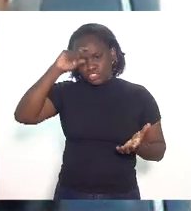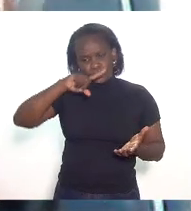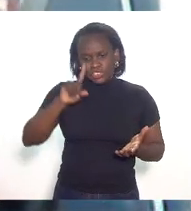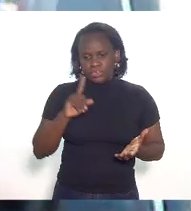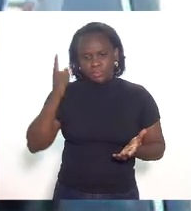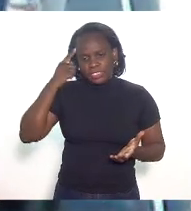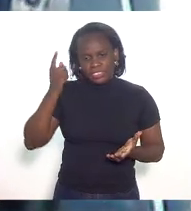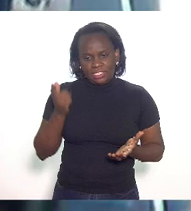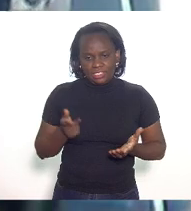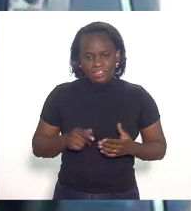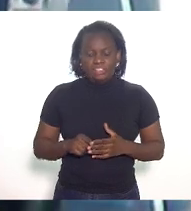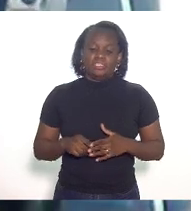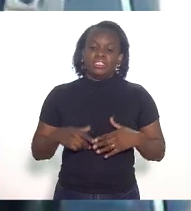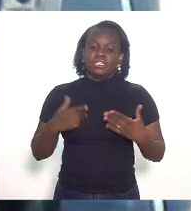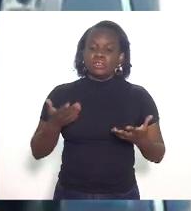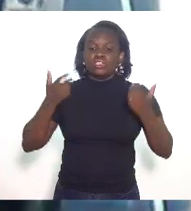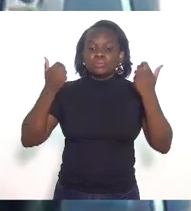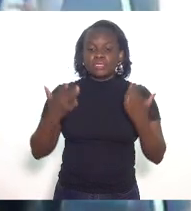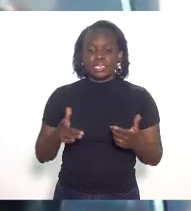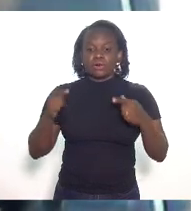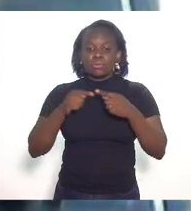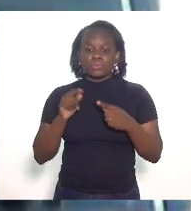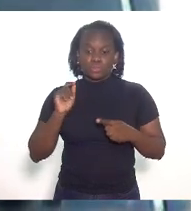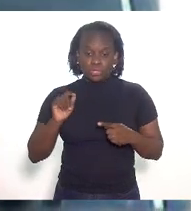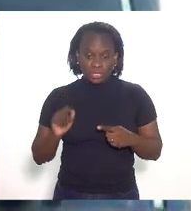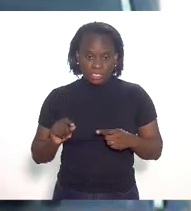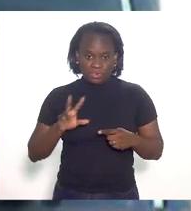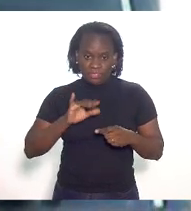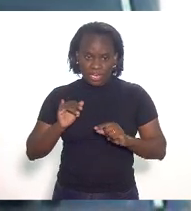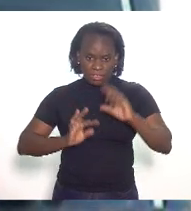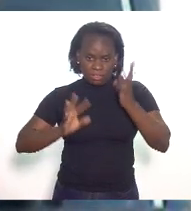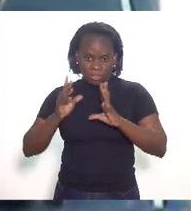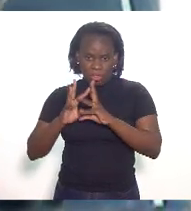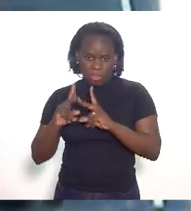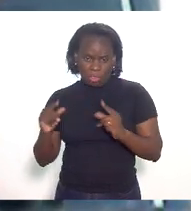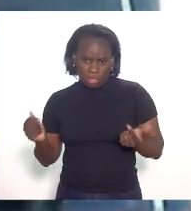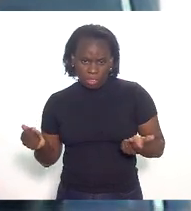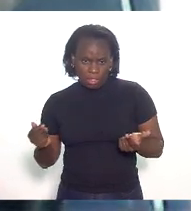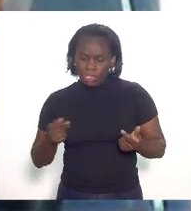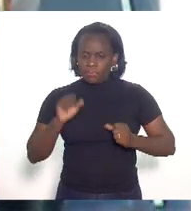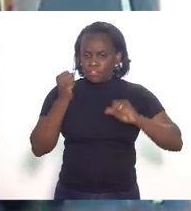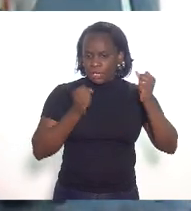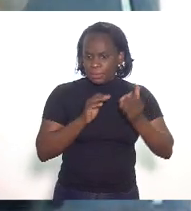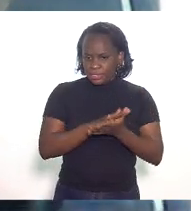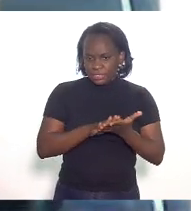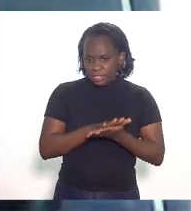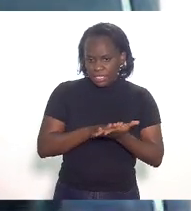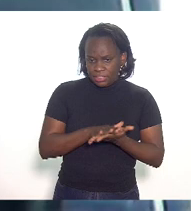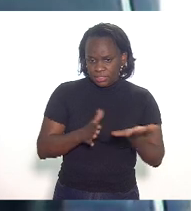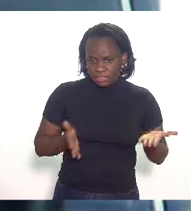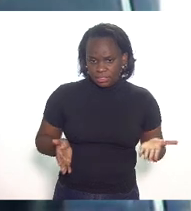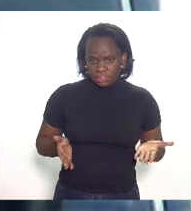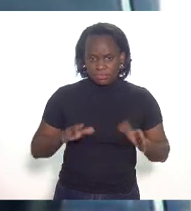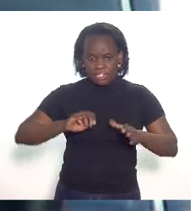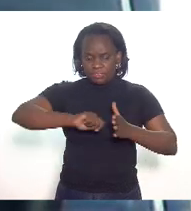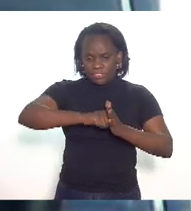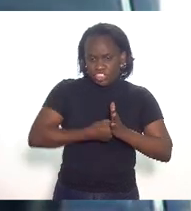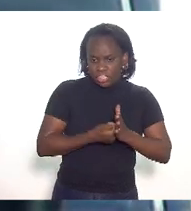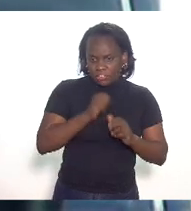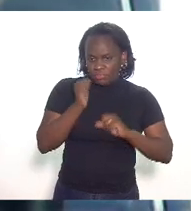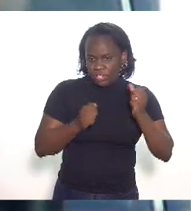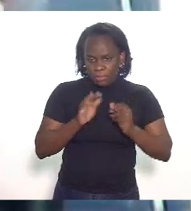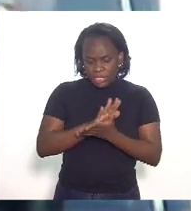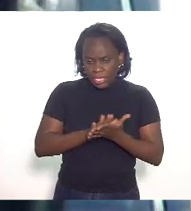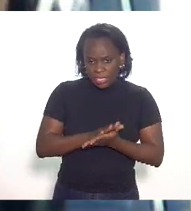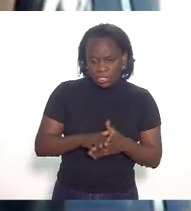imaginar o que eu quero dizer com isso ele vai ser queimado ele não vai ser produzido então tem uma válvula que se fecha e não se produz